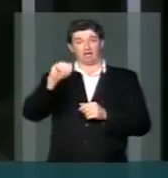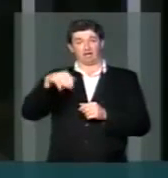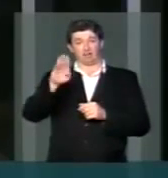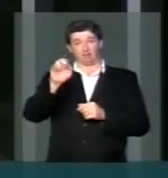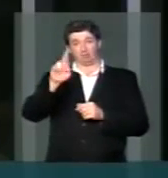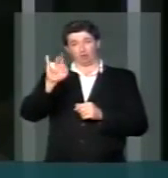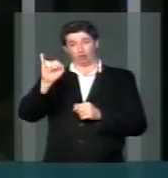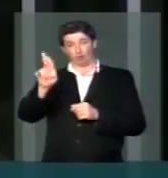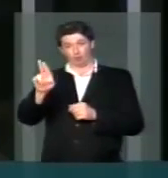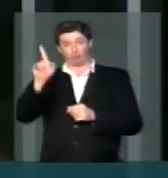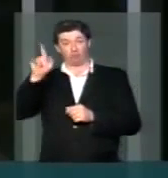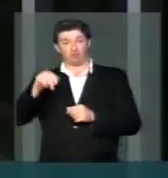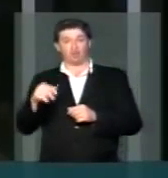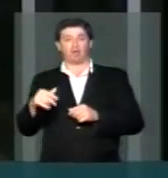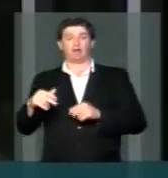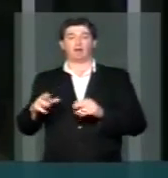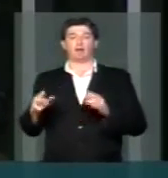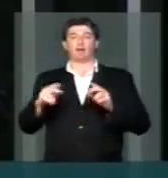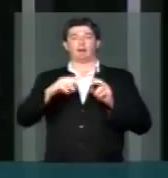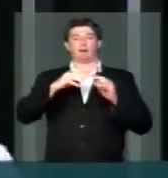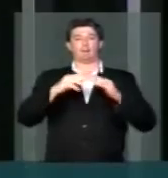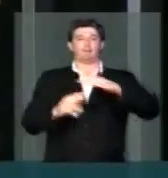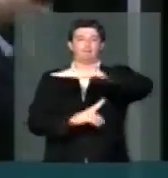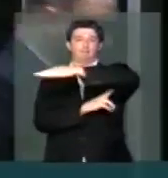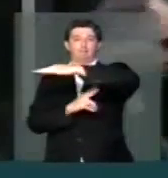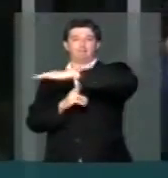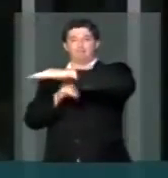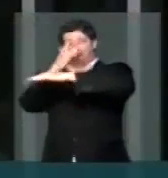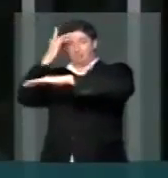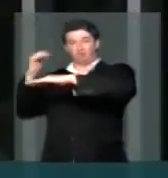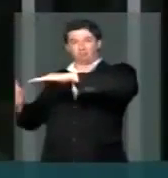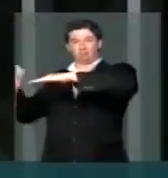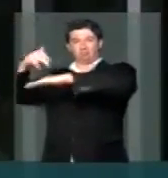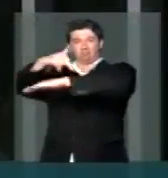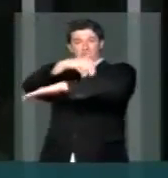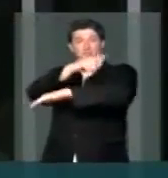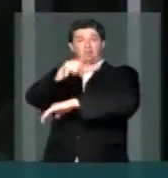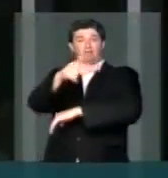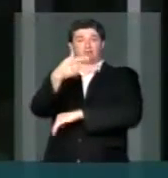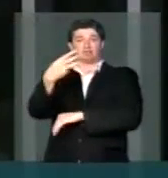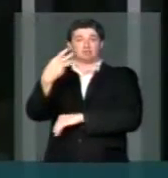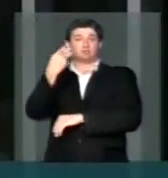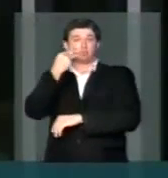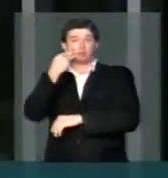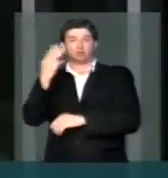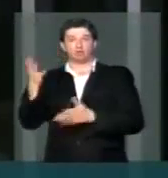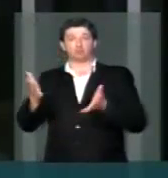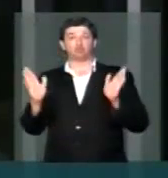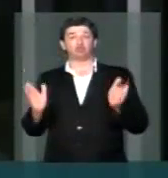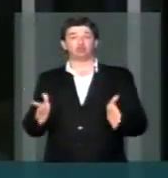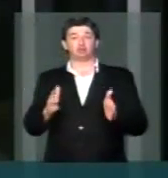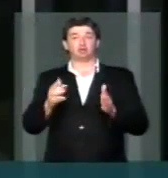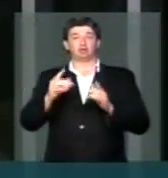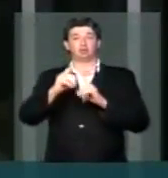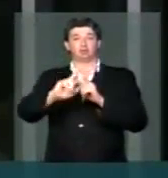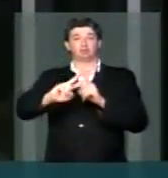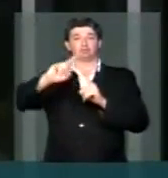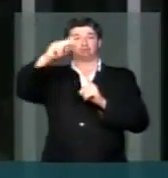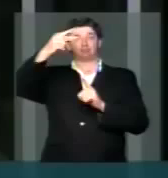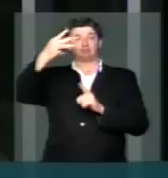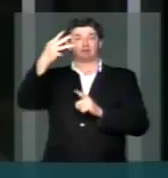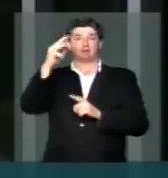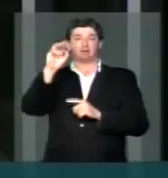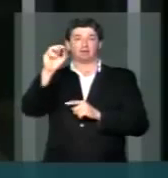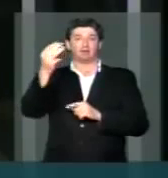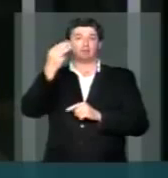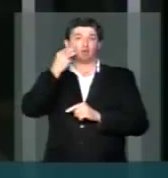que se chama a passarela. Uma passarela que era para custar 23 milhões, hoje já quase ultrapassa os 30